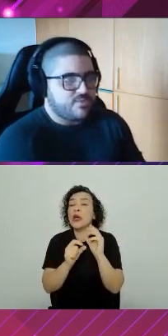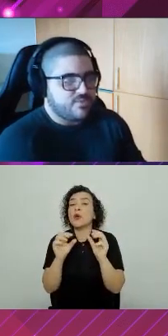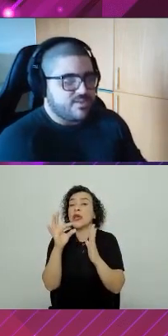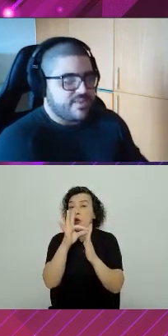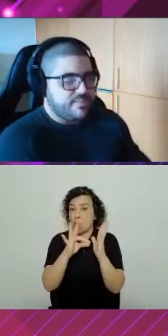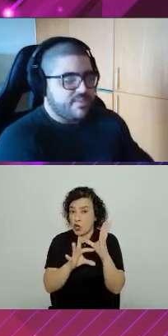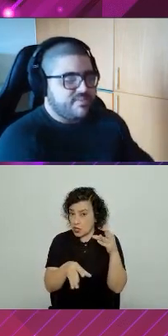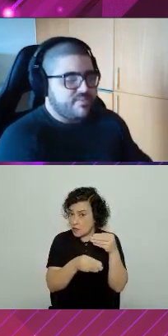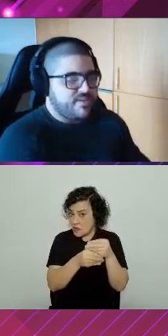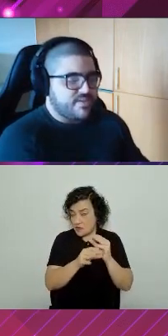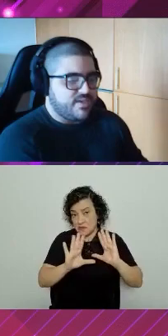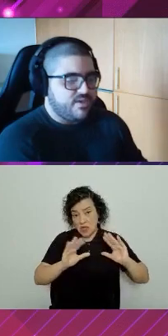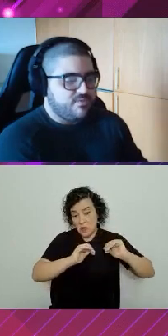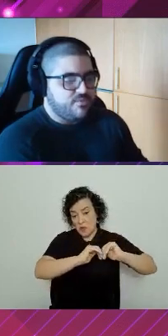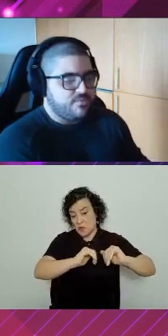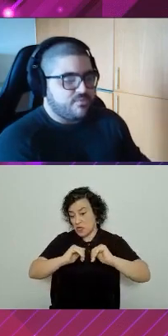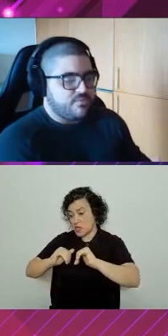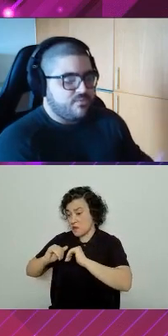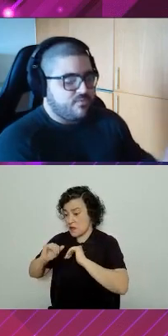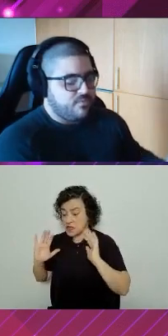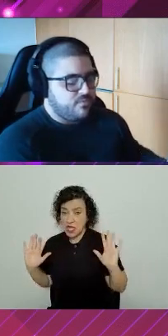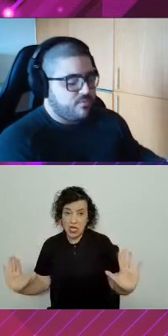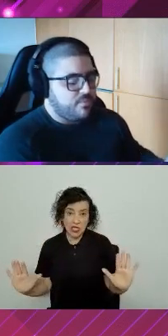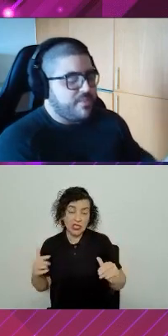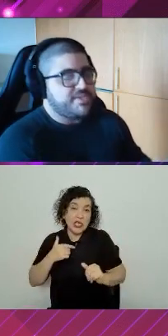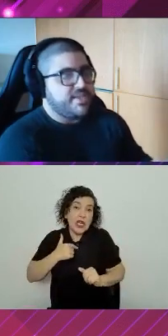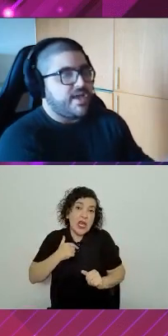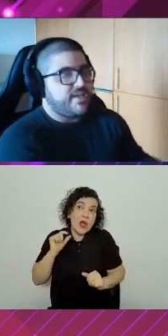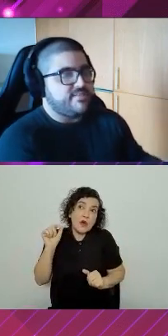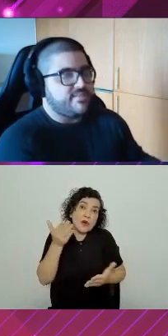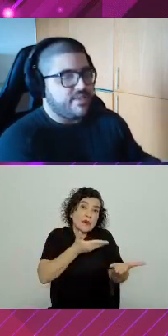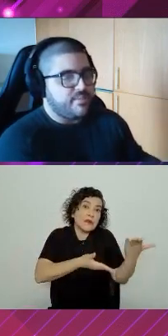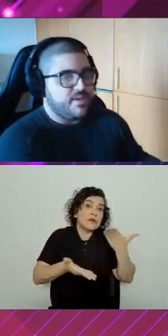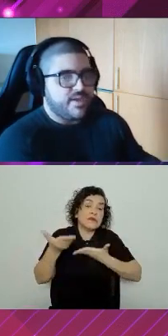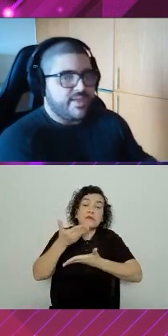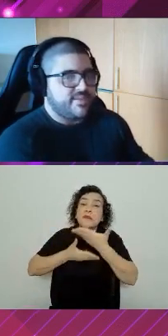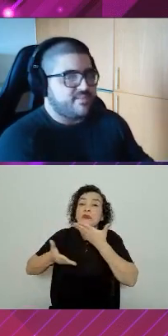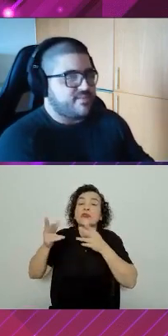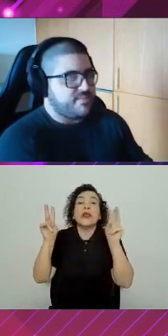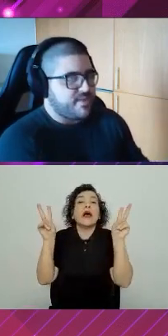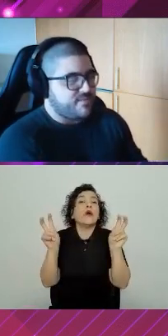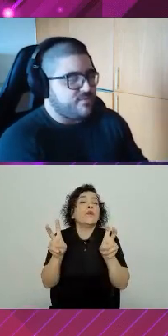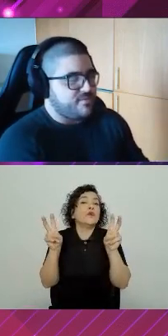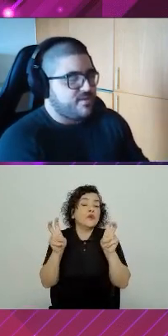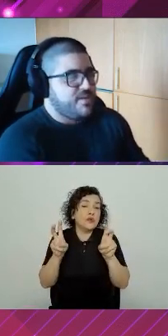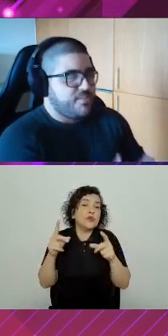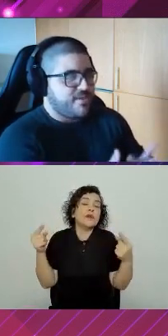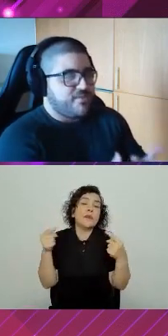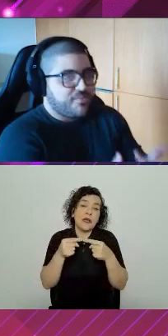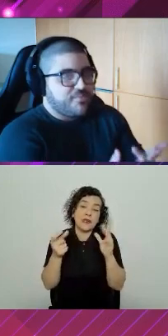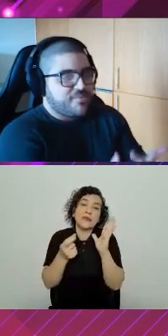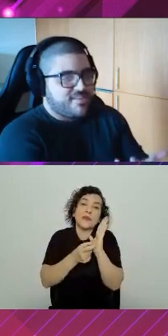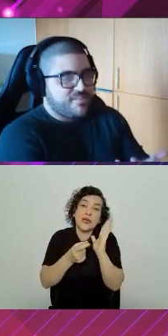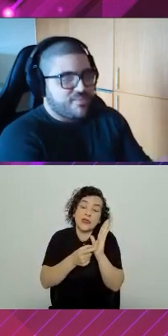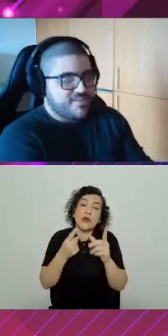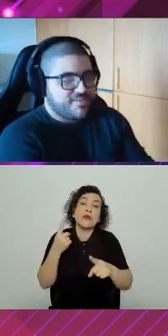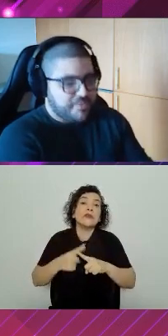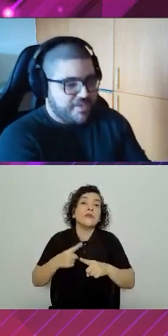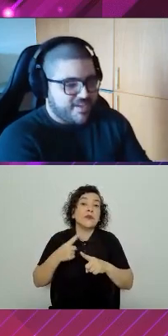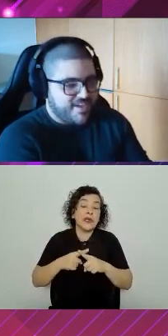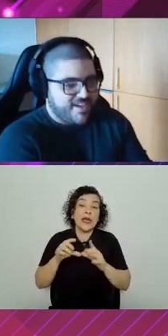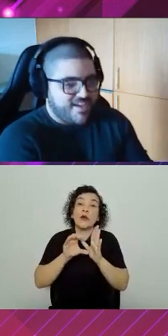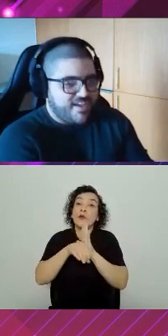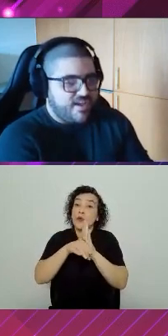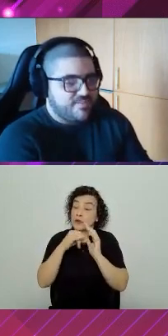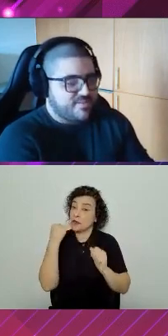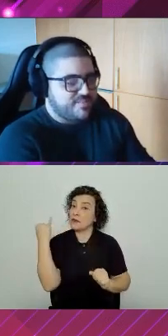acoplado. Eu estou usando independentemente ali. Eu vou compartilhar esse tema entre as minhas aplicações. Porque um conceito importante é